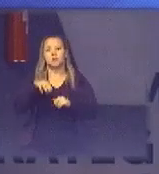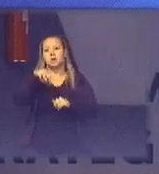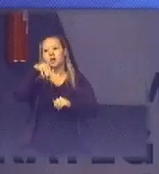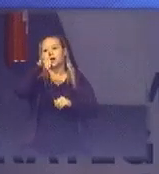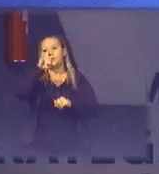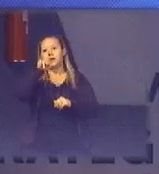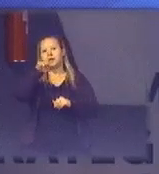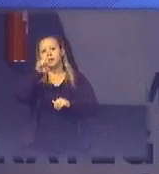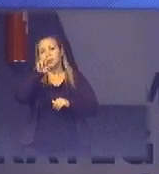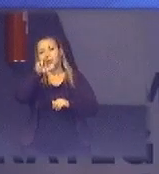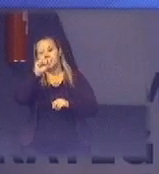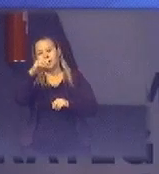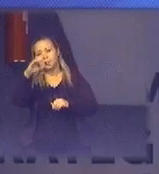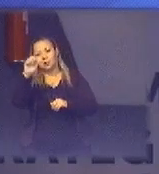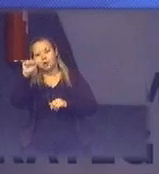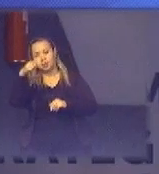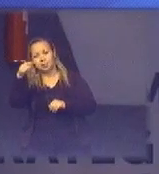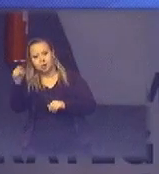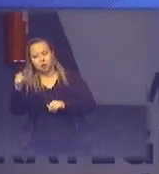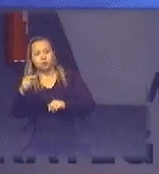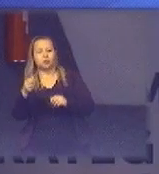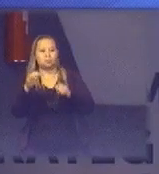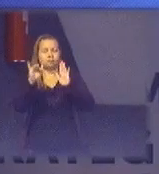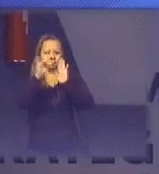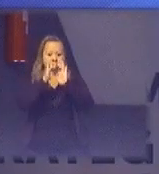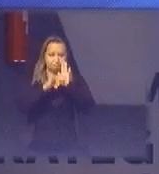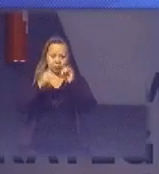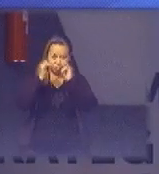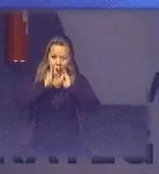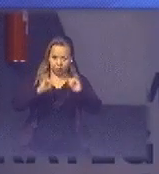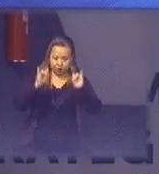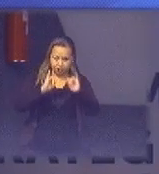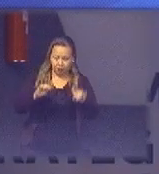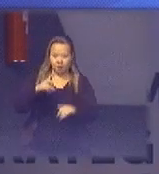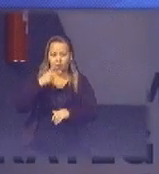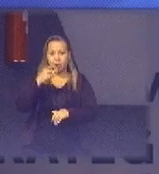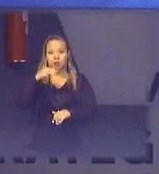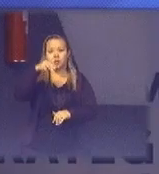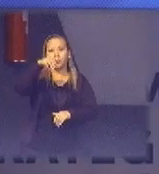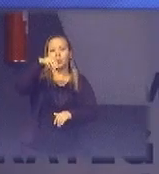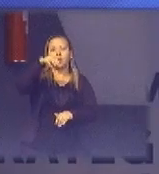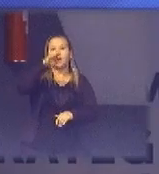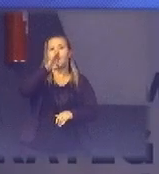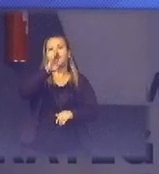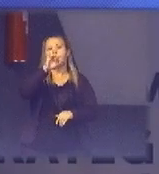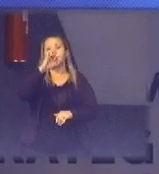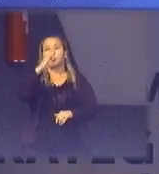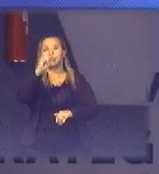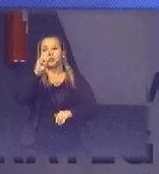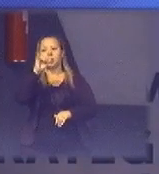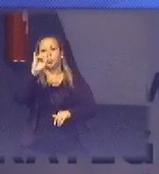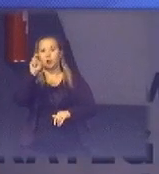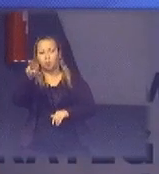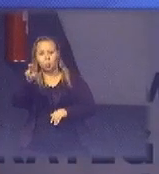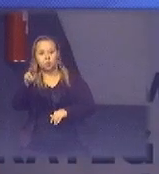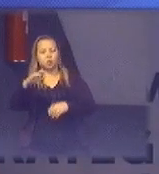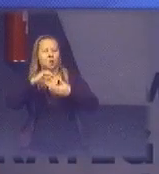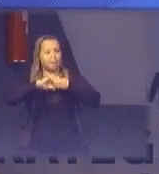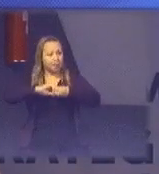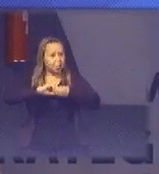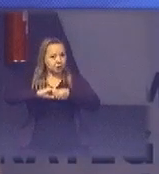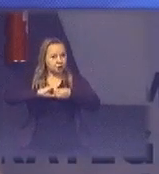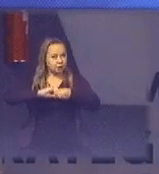bitcoin depois eu posso falar um pouquinho sobre isso a gente tem essa parceria com a UFRJ a